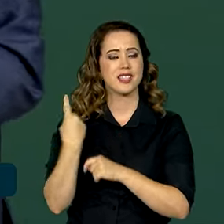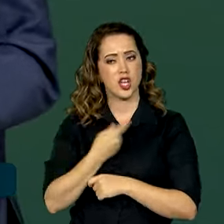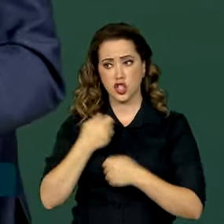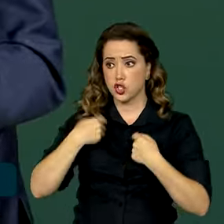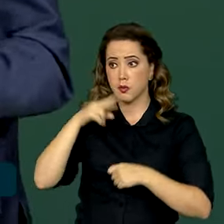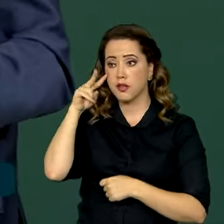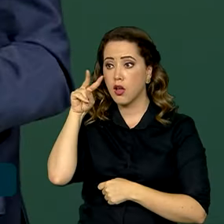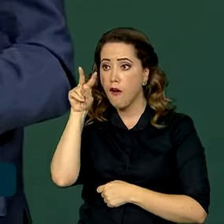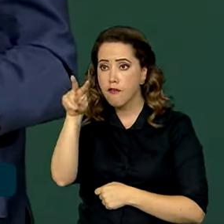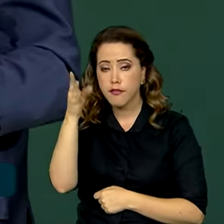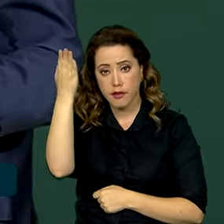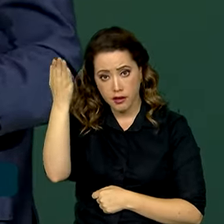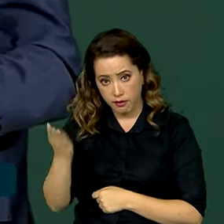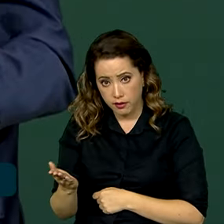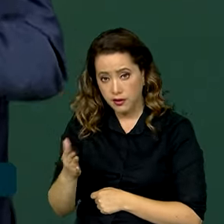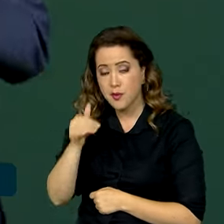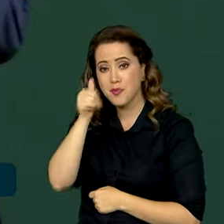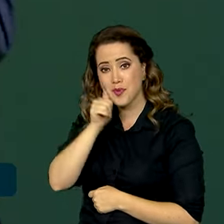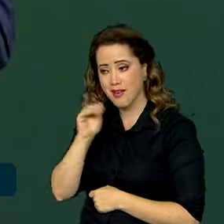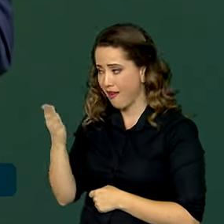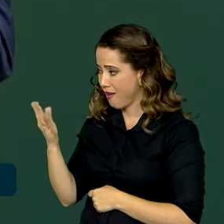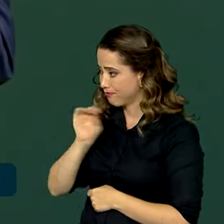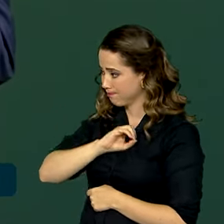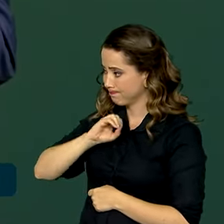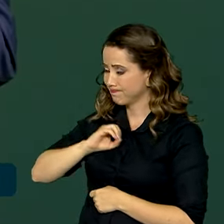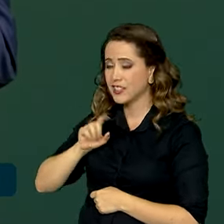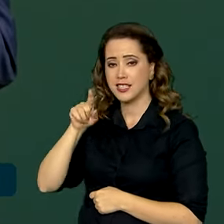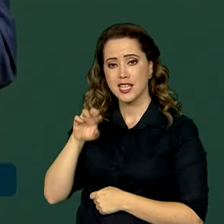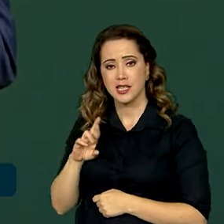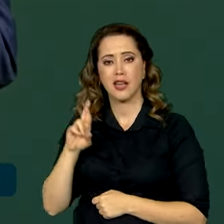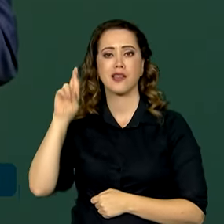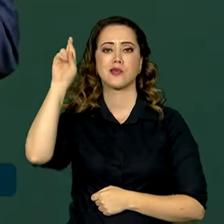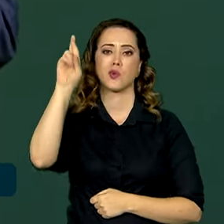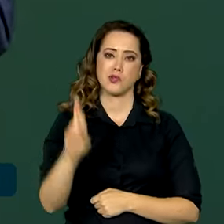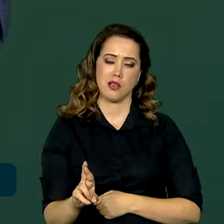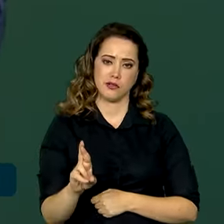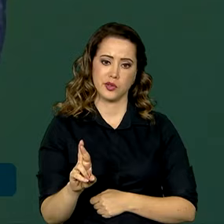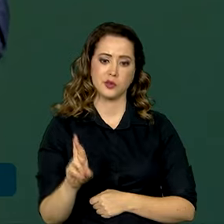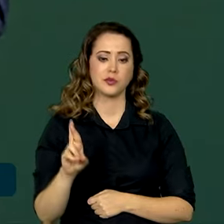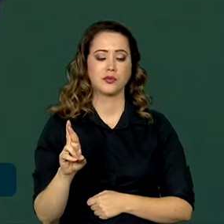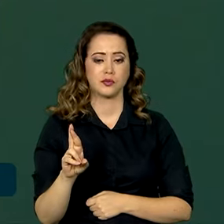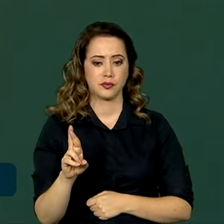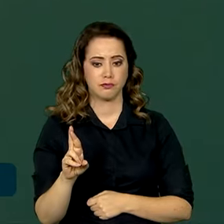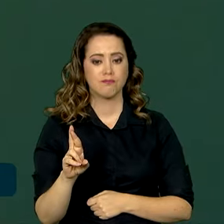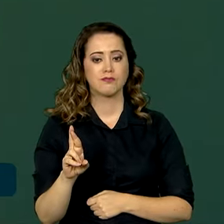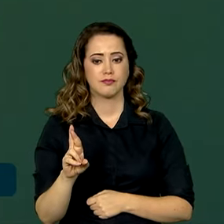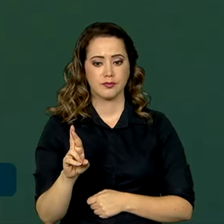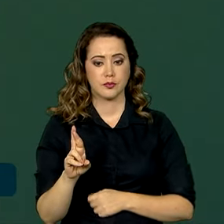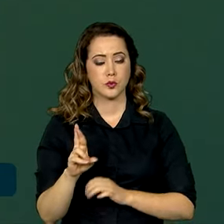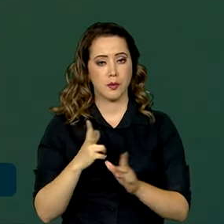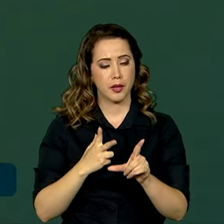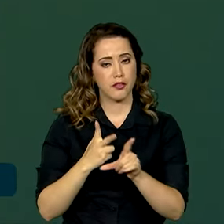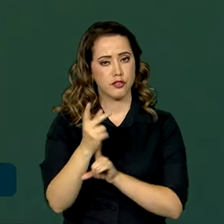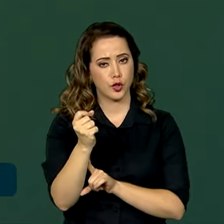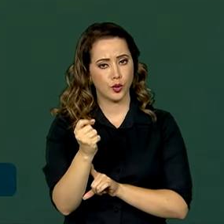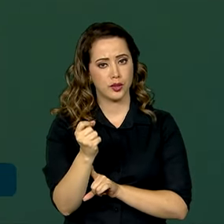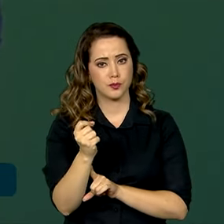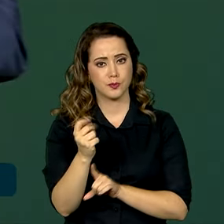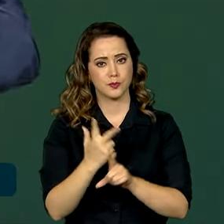ouvir ela, que é a responsável pelo sucesso